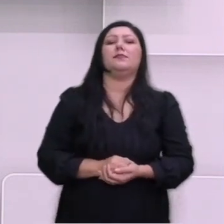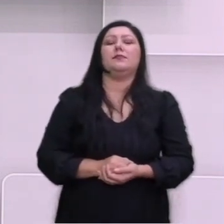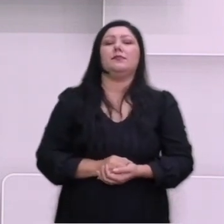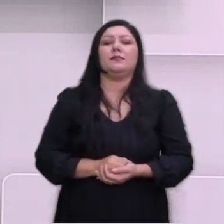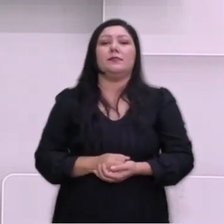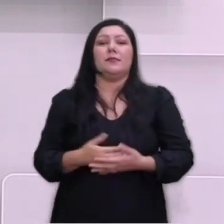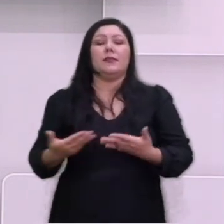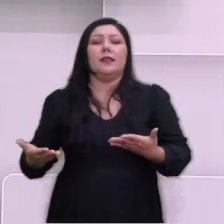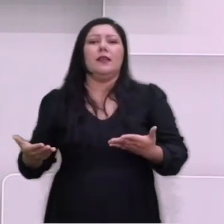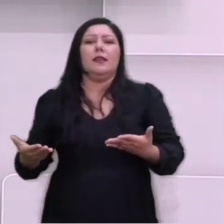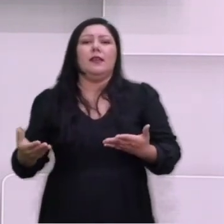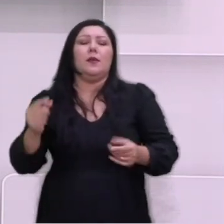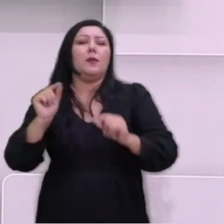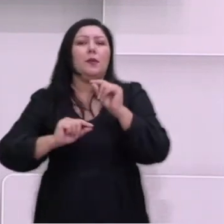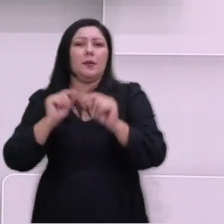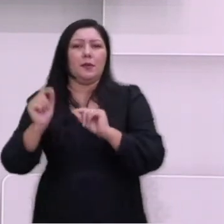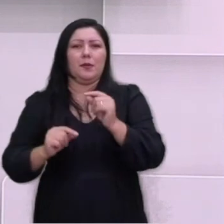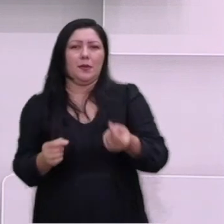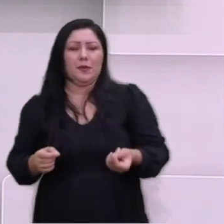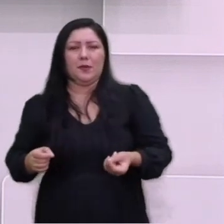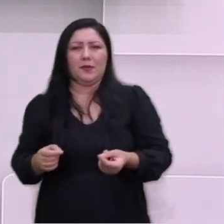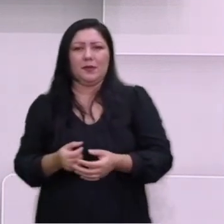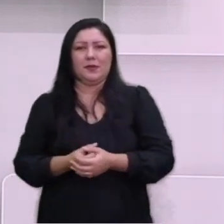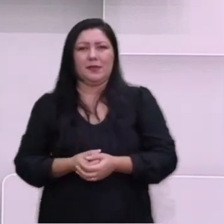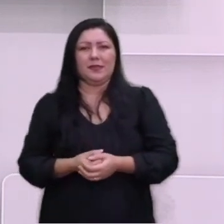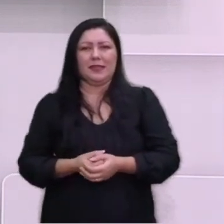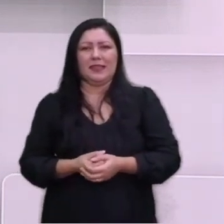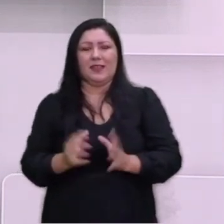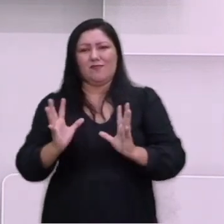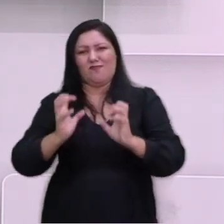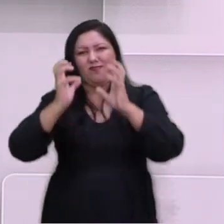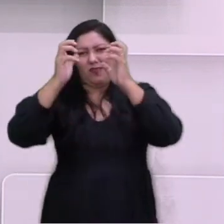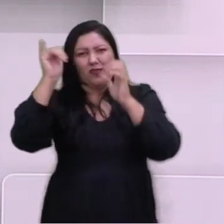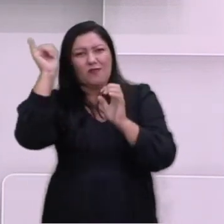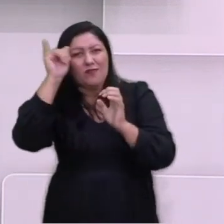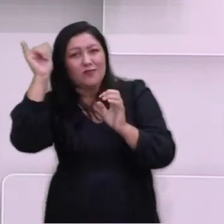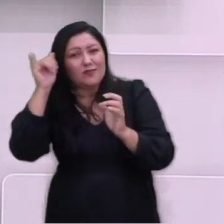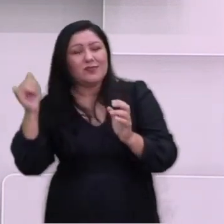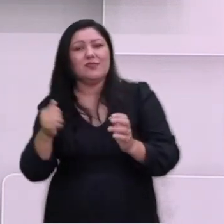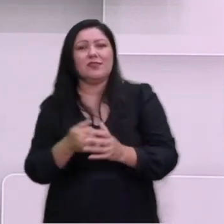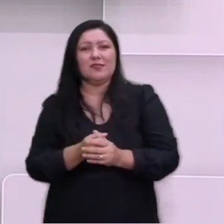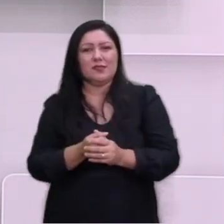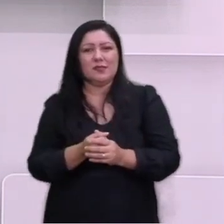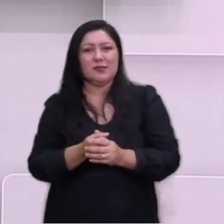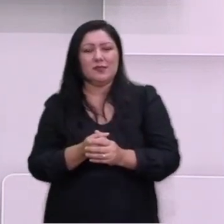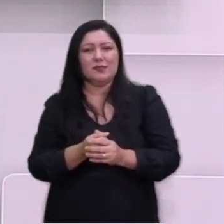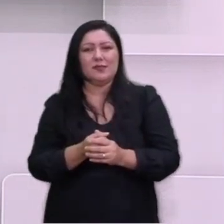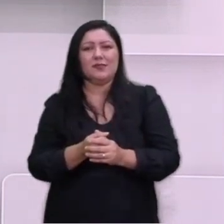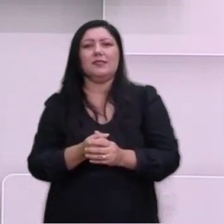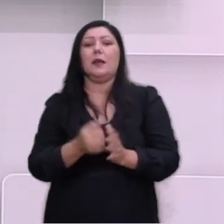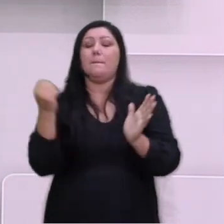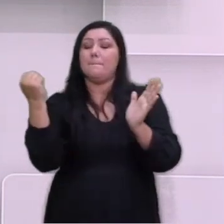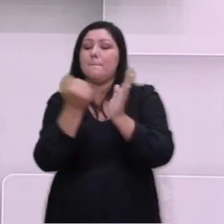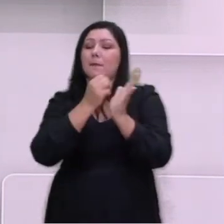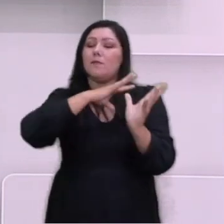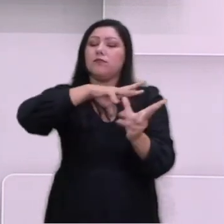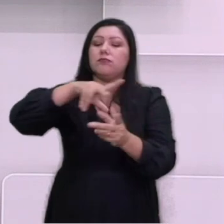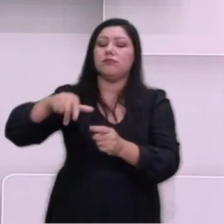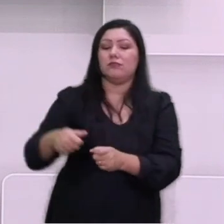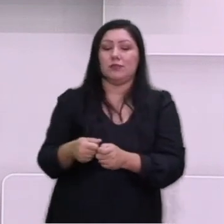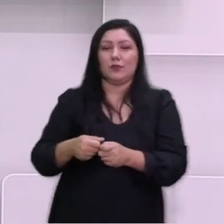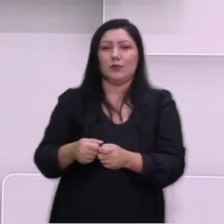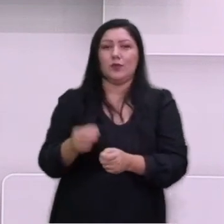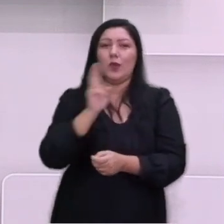Bem-Estar Social. O confronto entre as duas ideologias marcaram o mundo inteiro e foi conhecido como Guerra